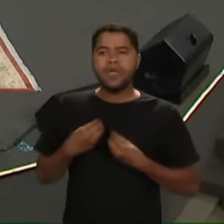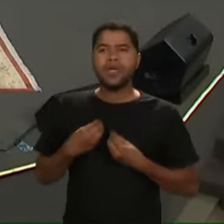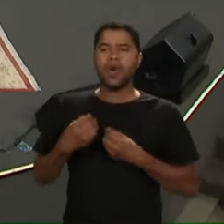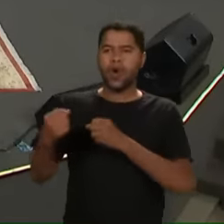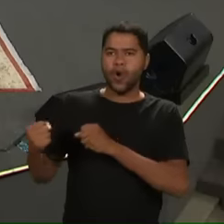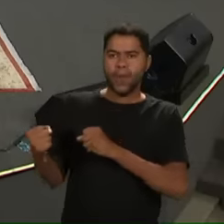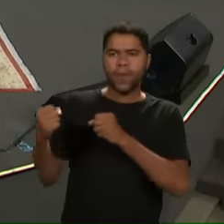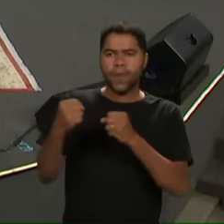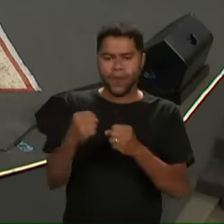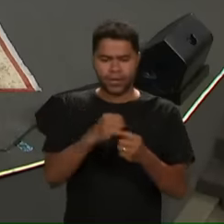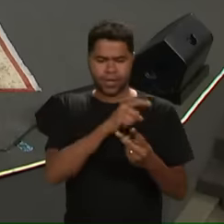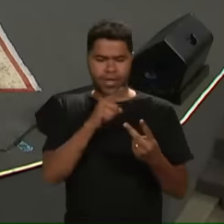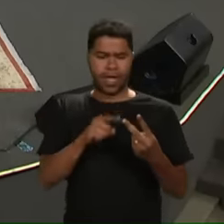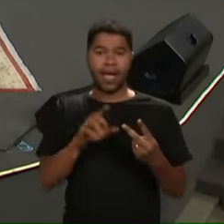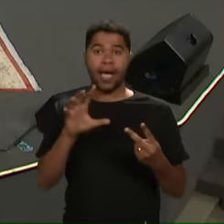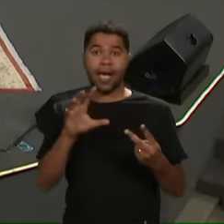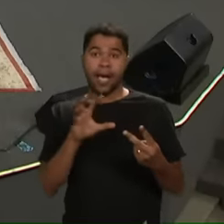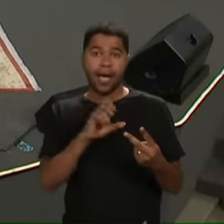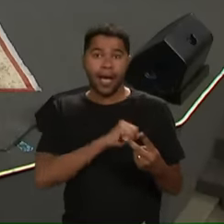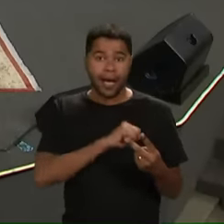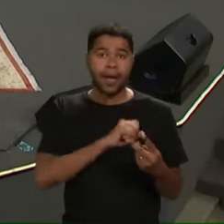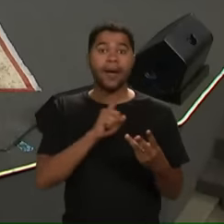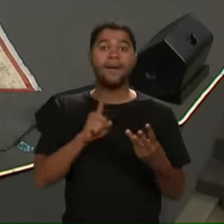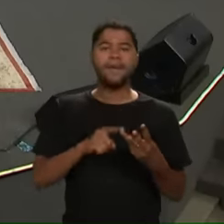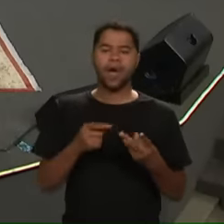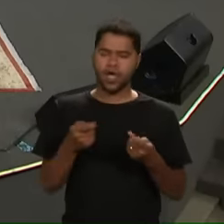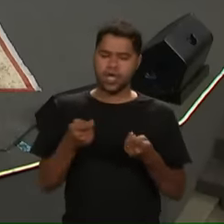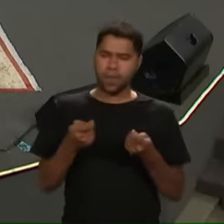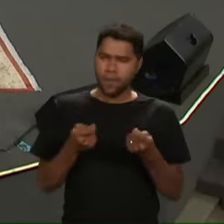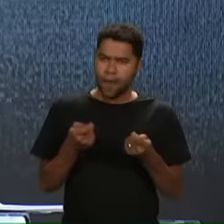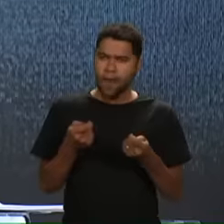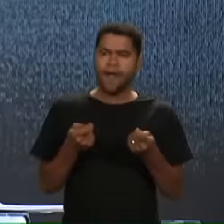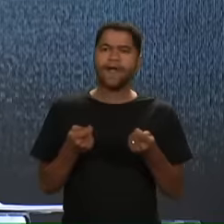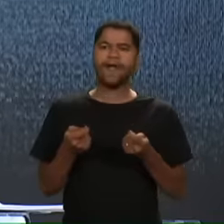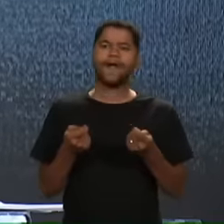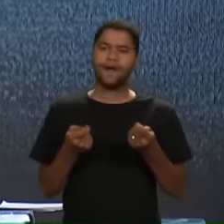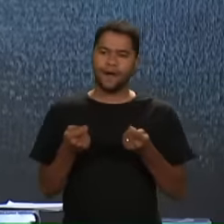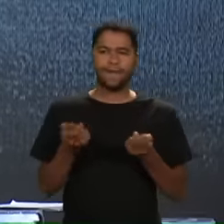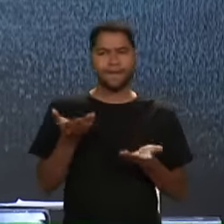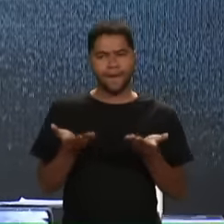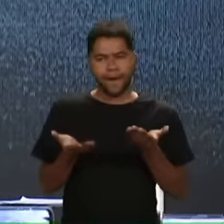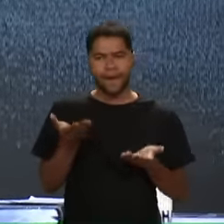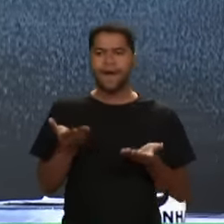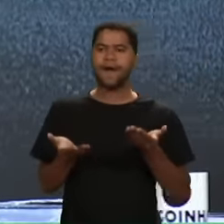De poder De amor E de Moderação